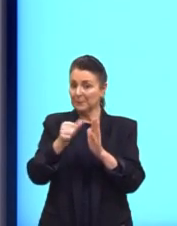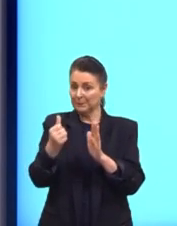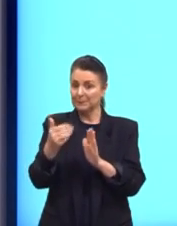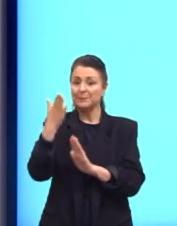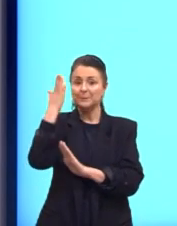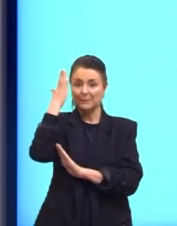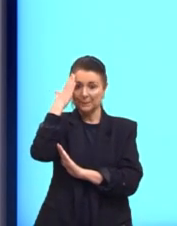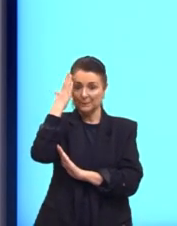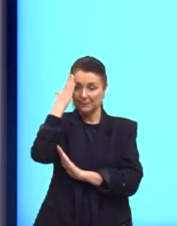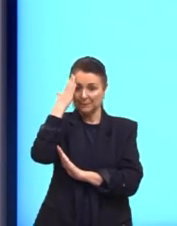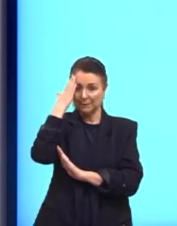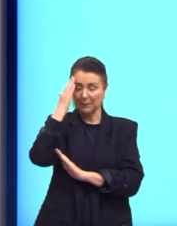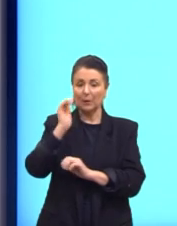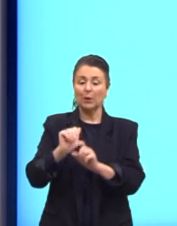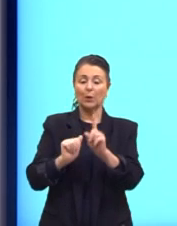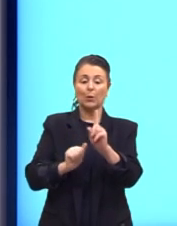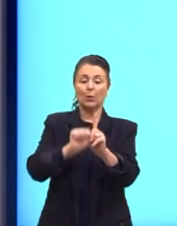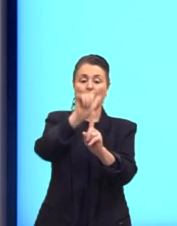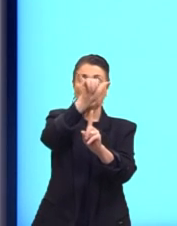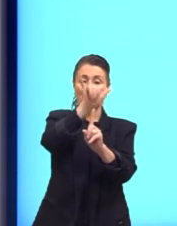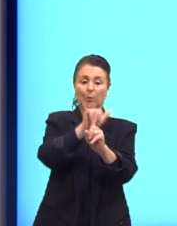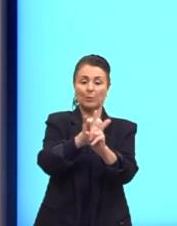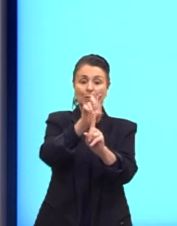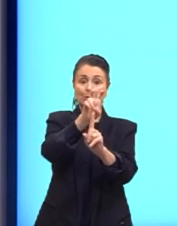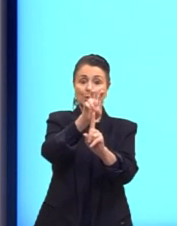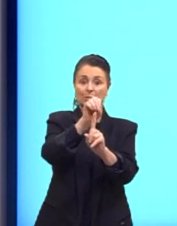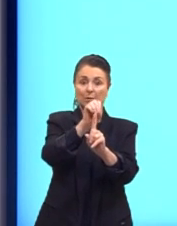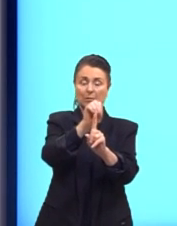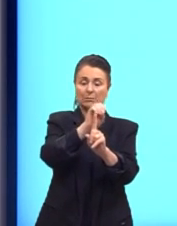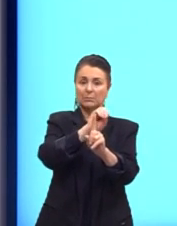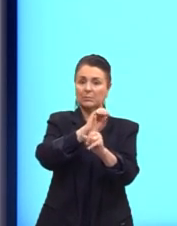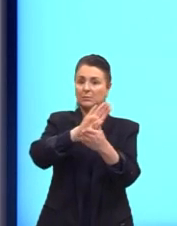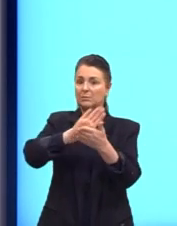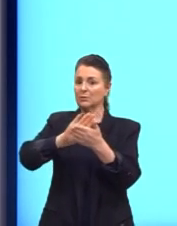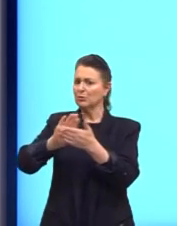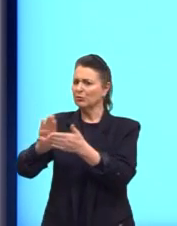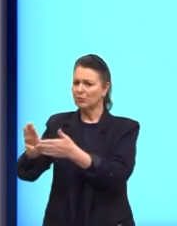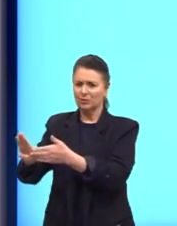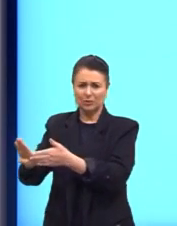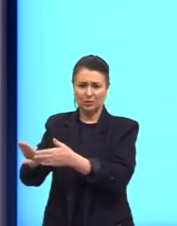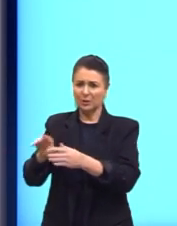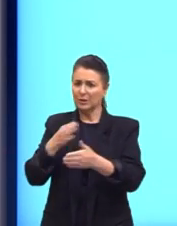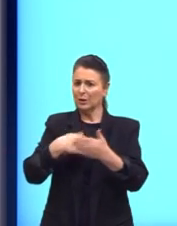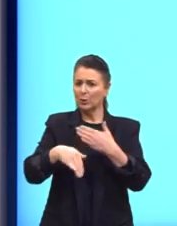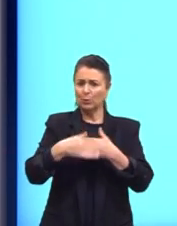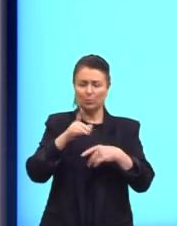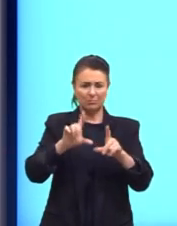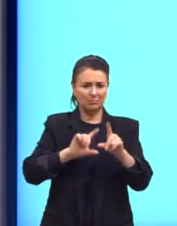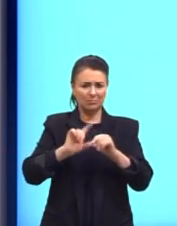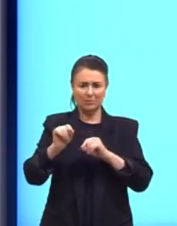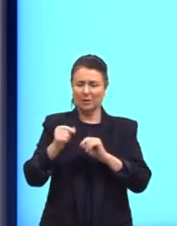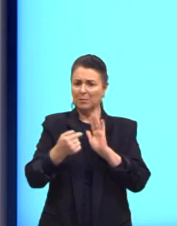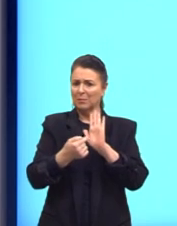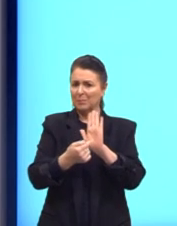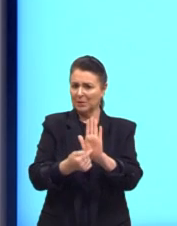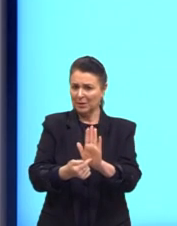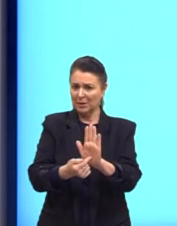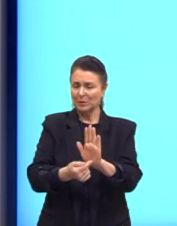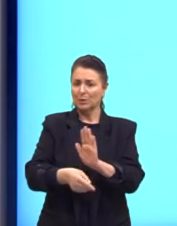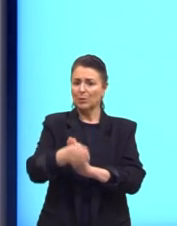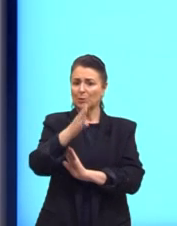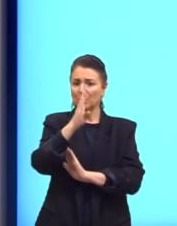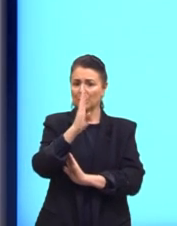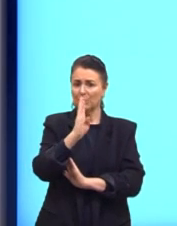sabe que o Y é igual a 50, então, nós eliminamos todas as alternativas onde ali o B